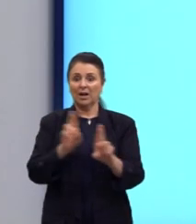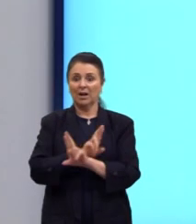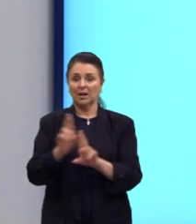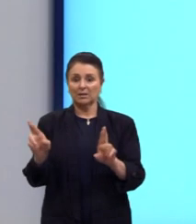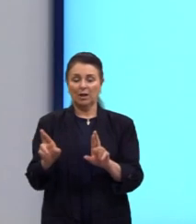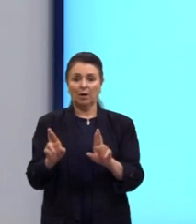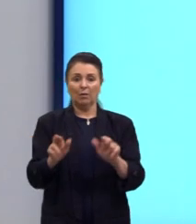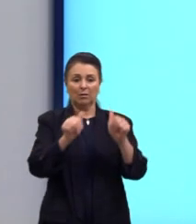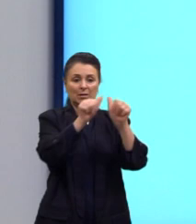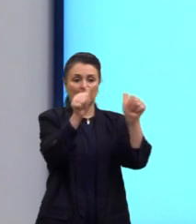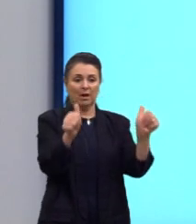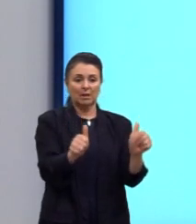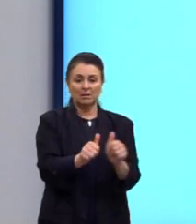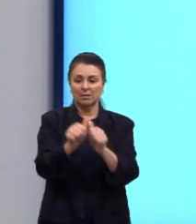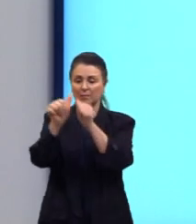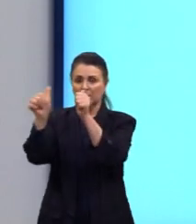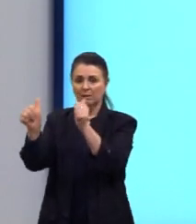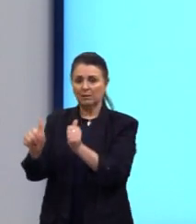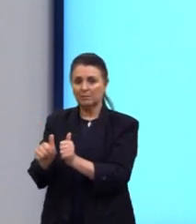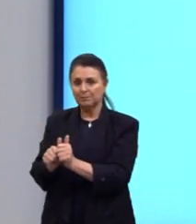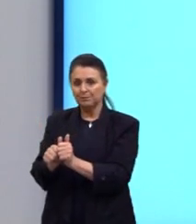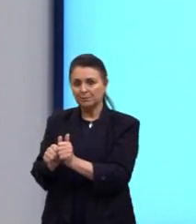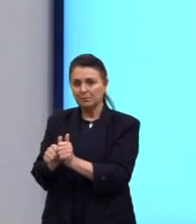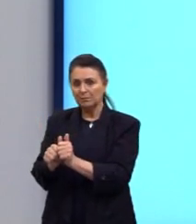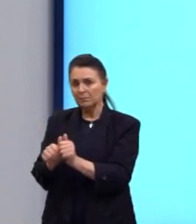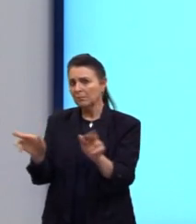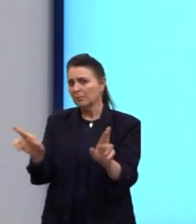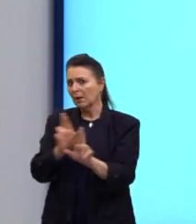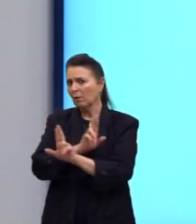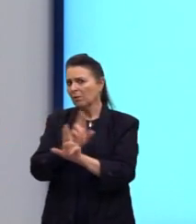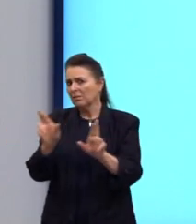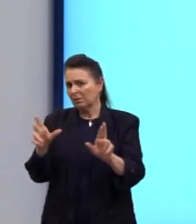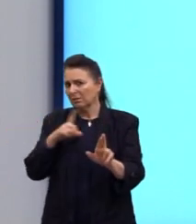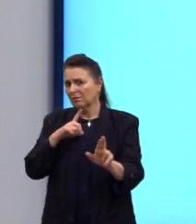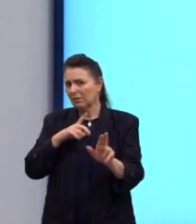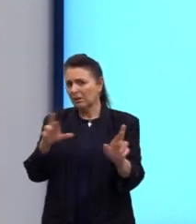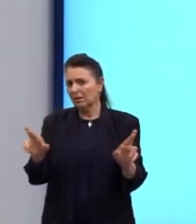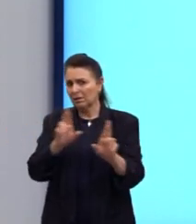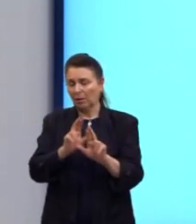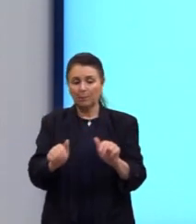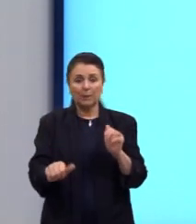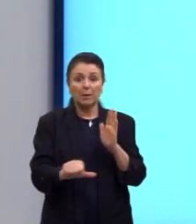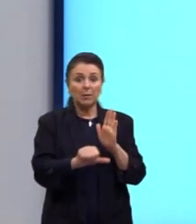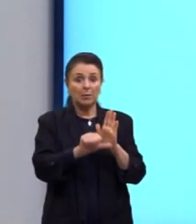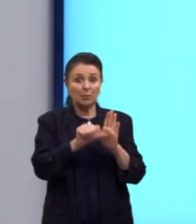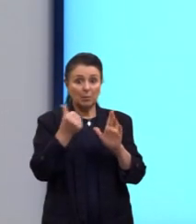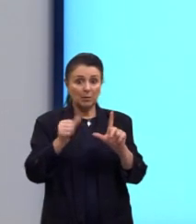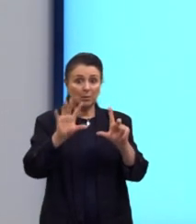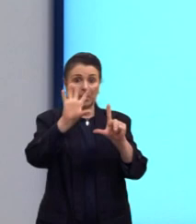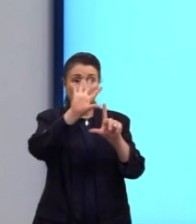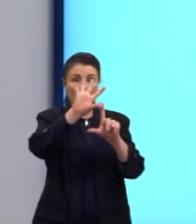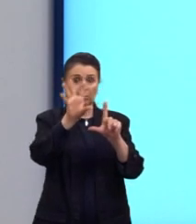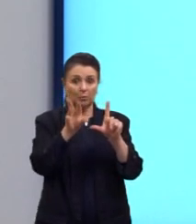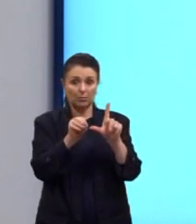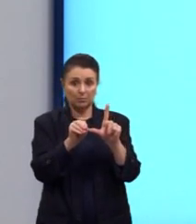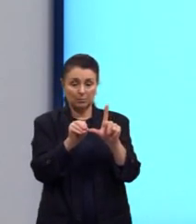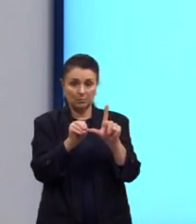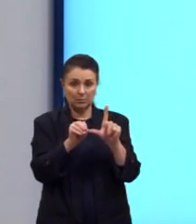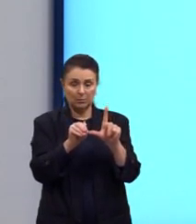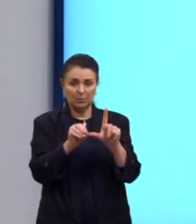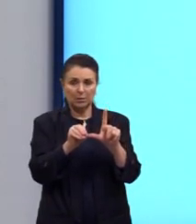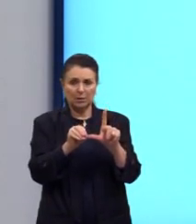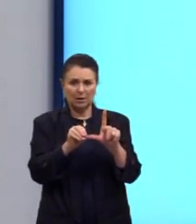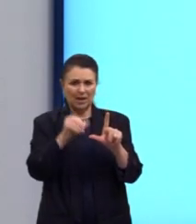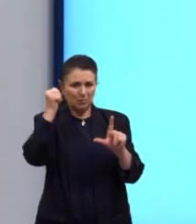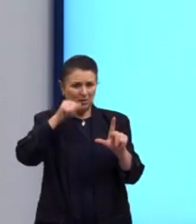Vamos parar para pensar. Qual é relação entre as duas imagens? No primeiro cartoon, esse aqui, a mulher